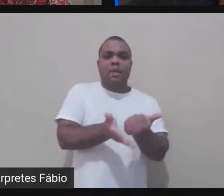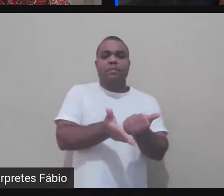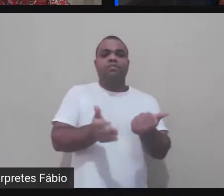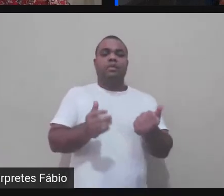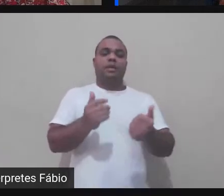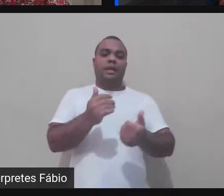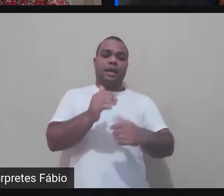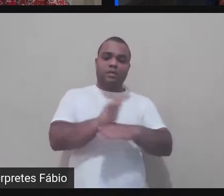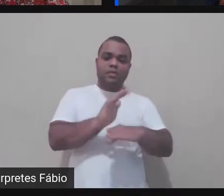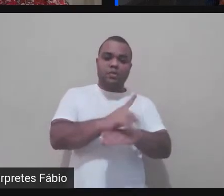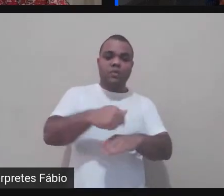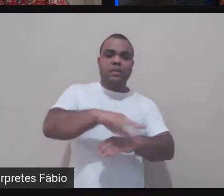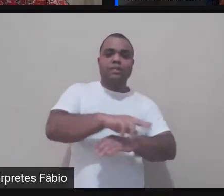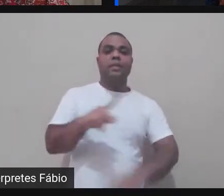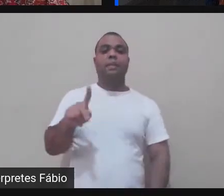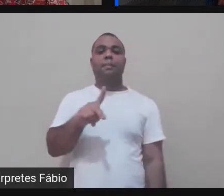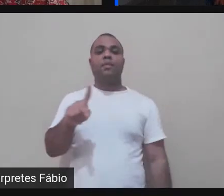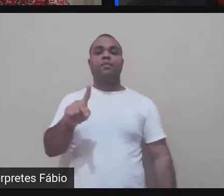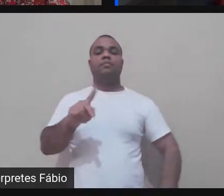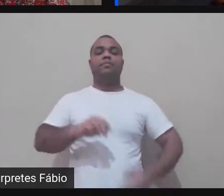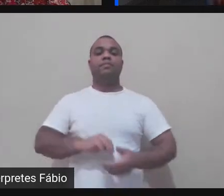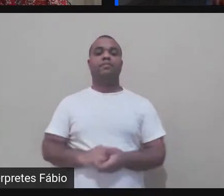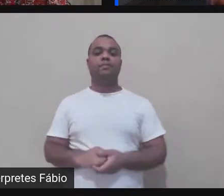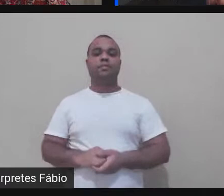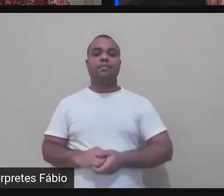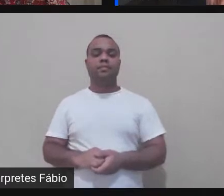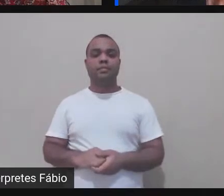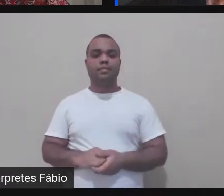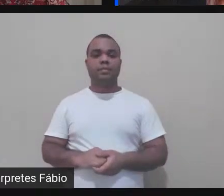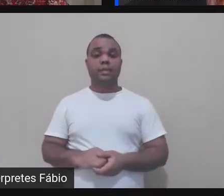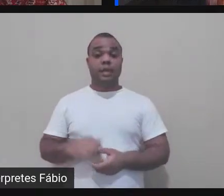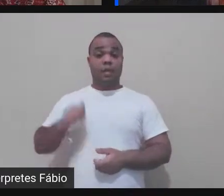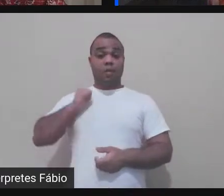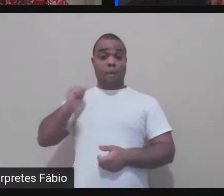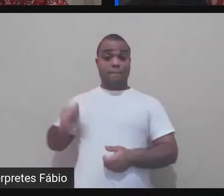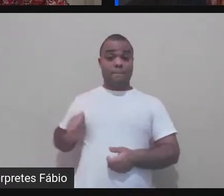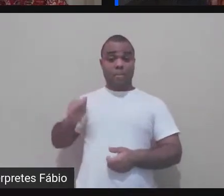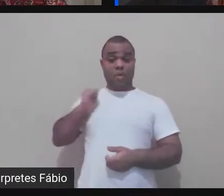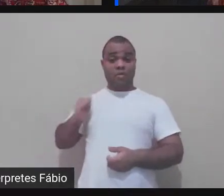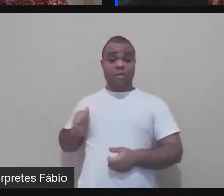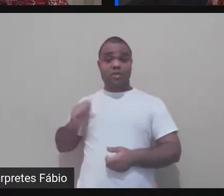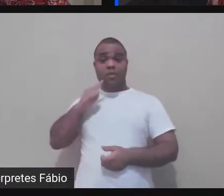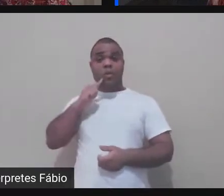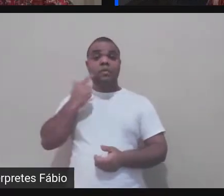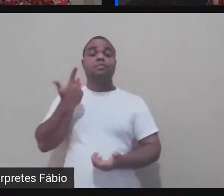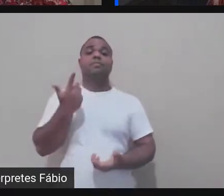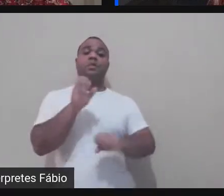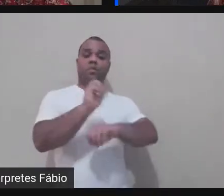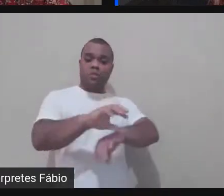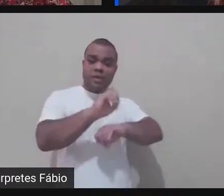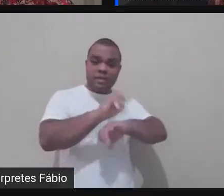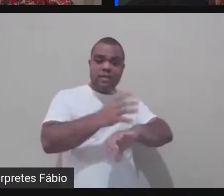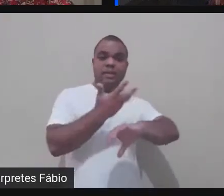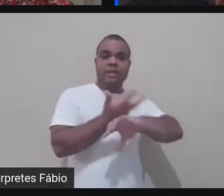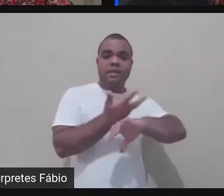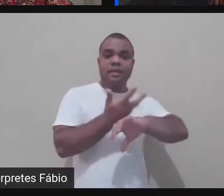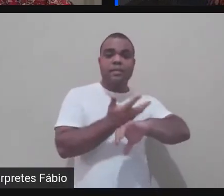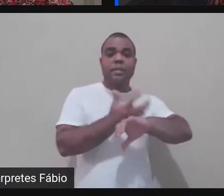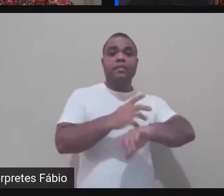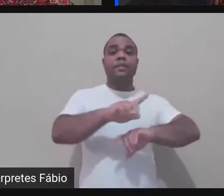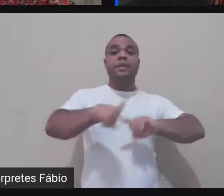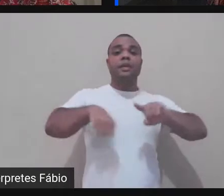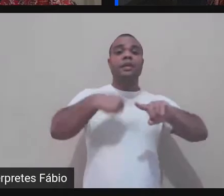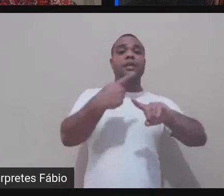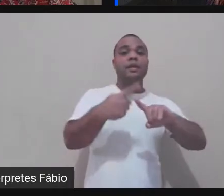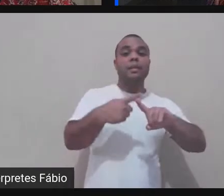bolsista, e depois eu, como professora substituta, né, que eu fiquei, dei aula lá durante um tempo, e